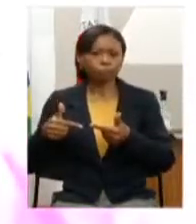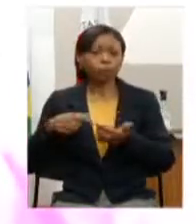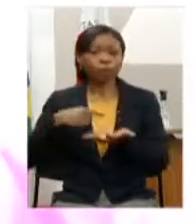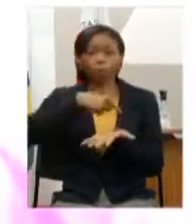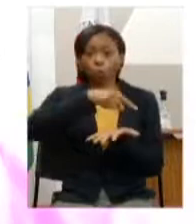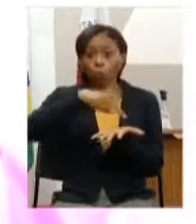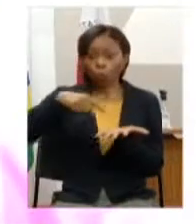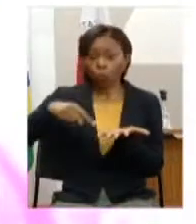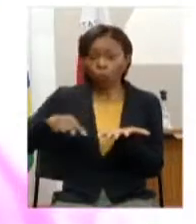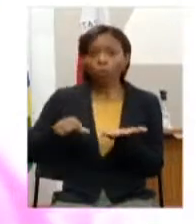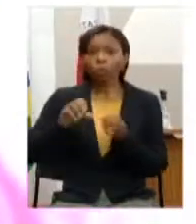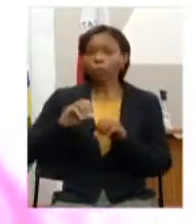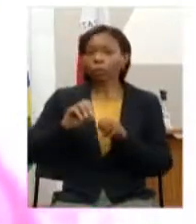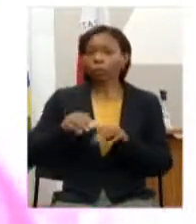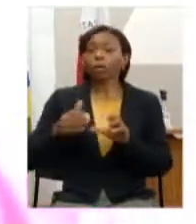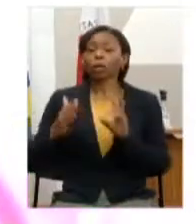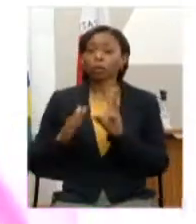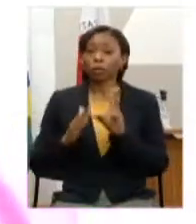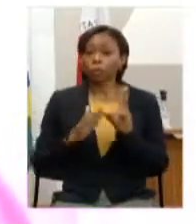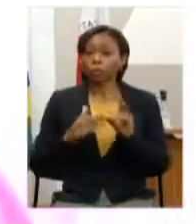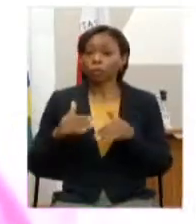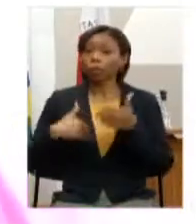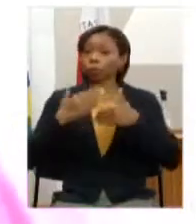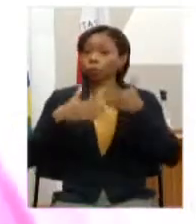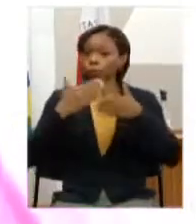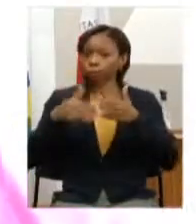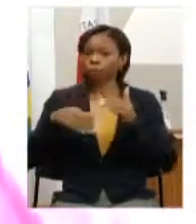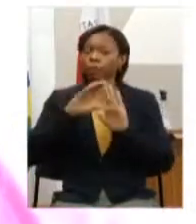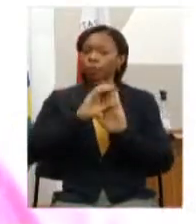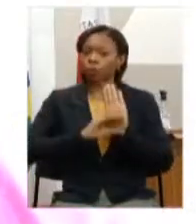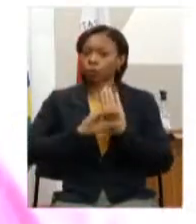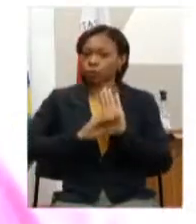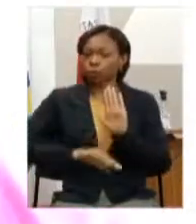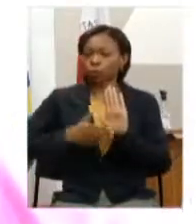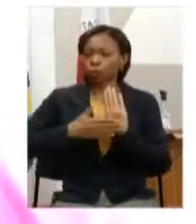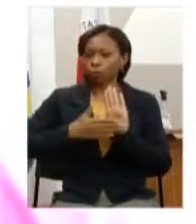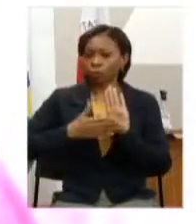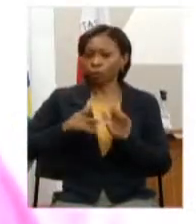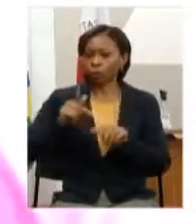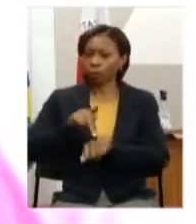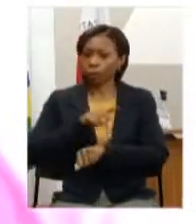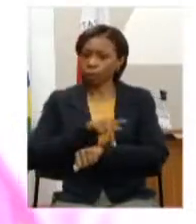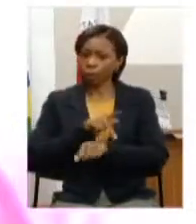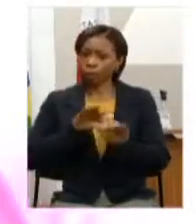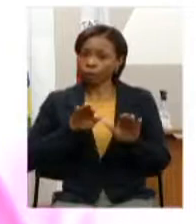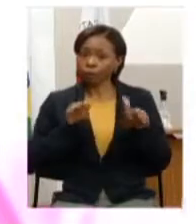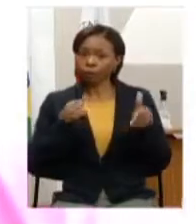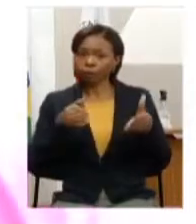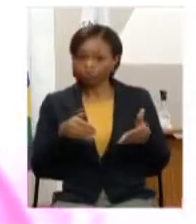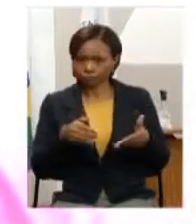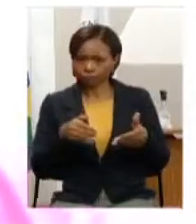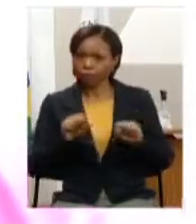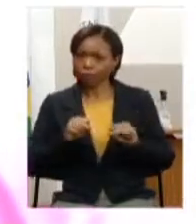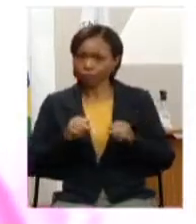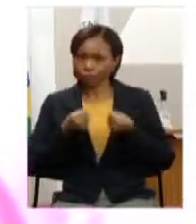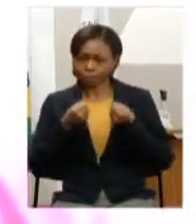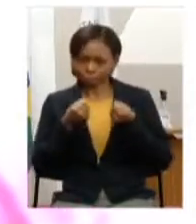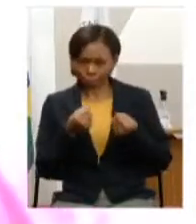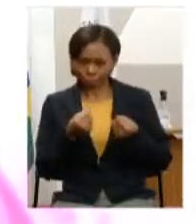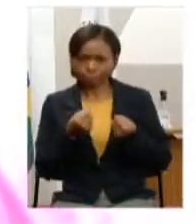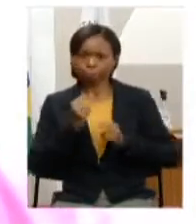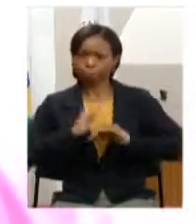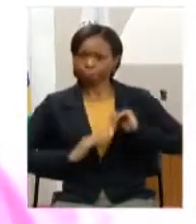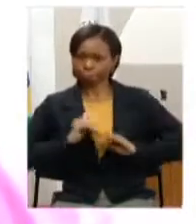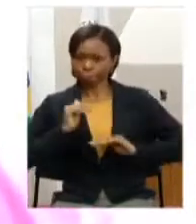educação escolar indígena por meio de desenvolvimento de currículos e propostas pedagógicas específicas e do fortalecimento das práticas